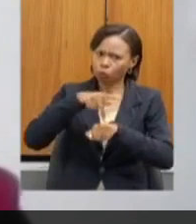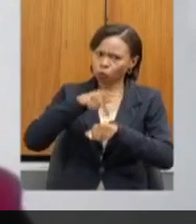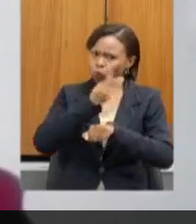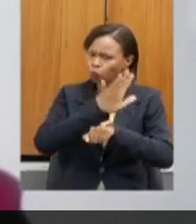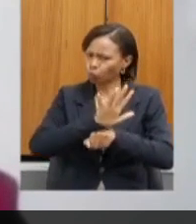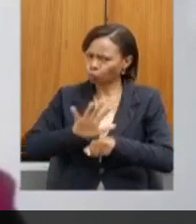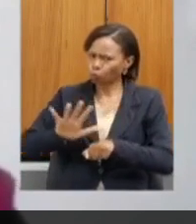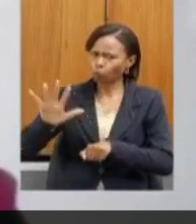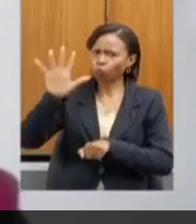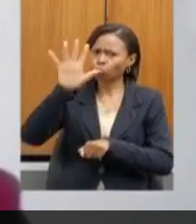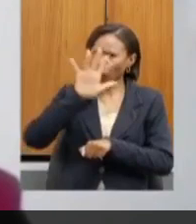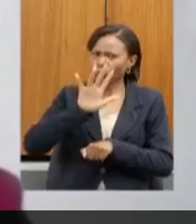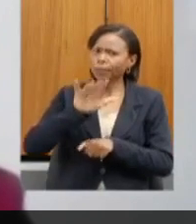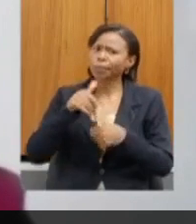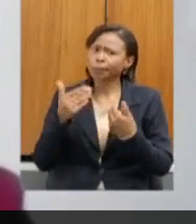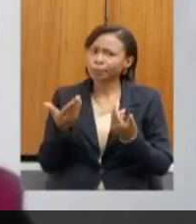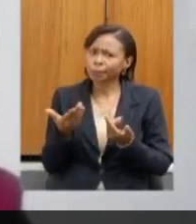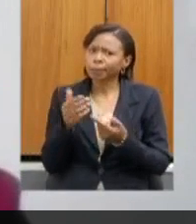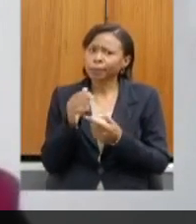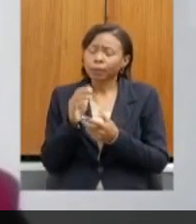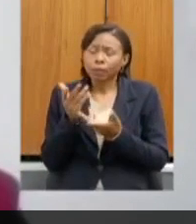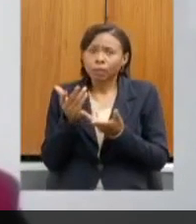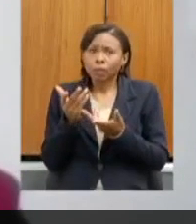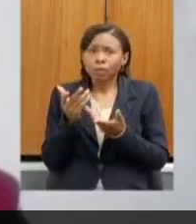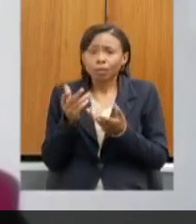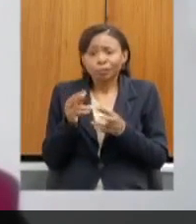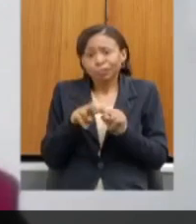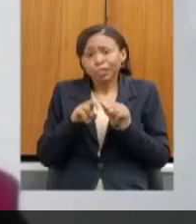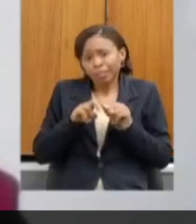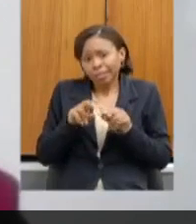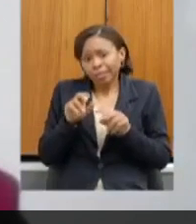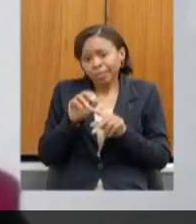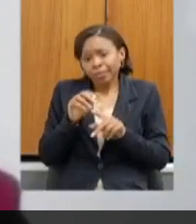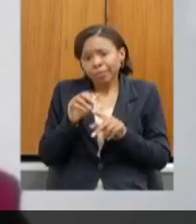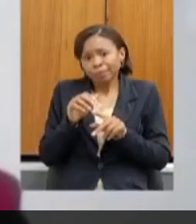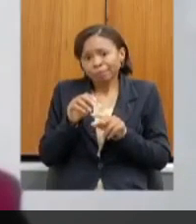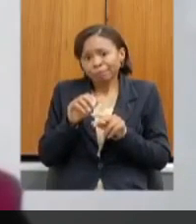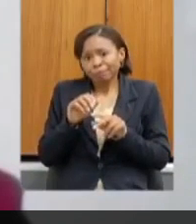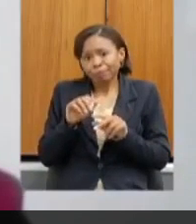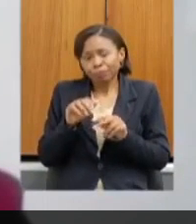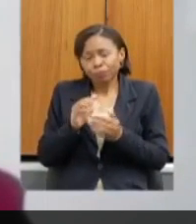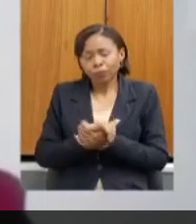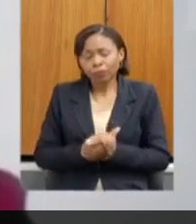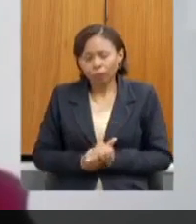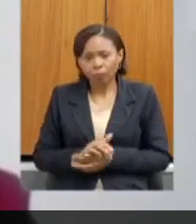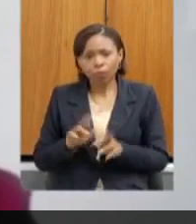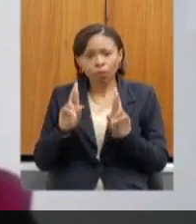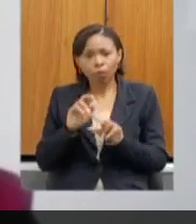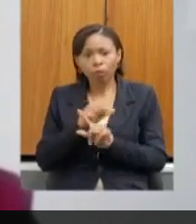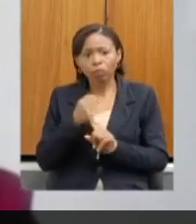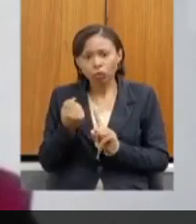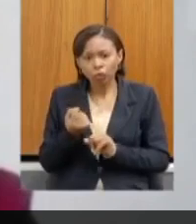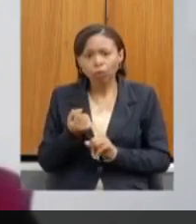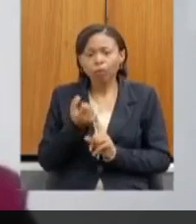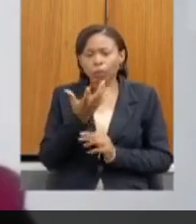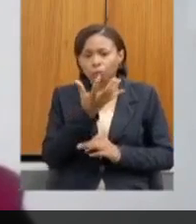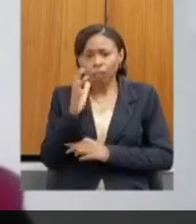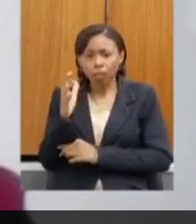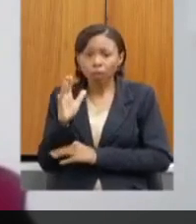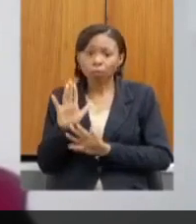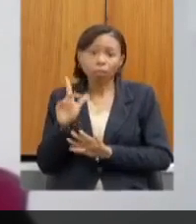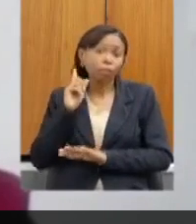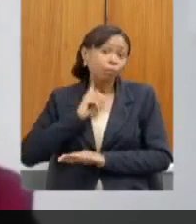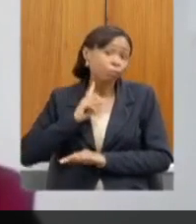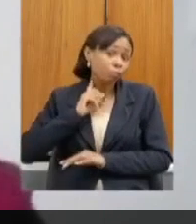socioambientais que já ocorreram no Estado, mas como disse o deputado Carlos Pimenta, Minas Gerais são muitas as minas, e as gerais